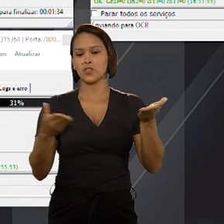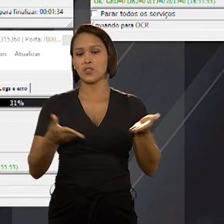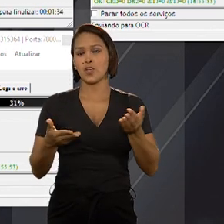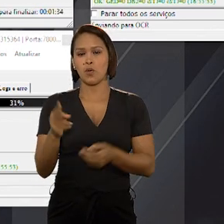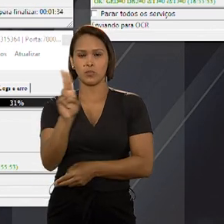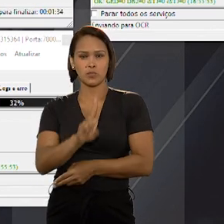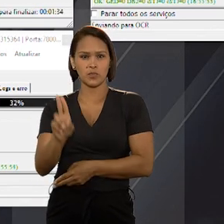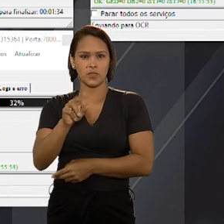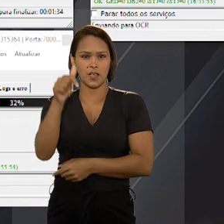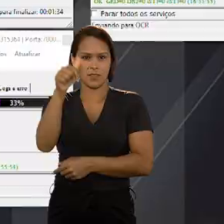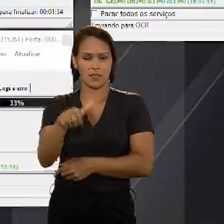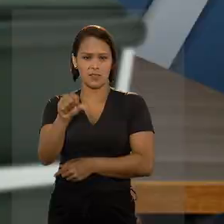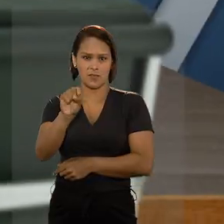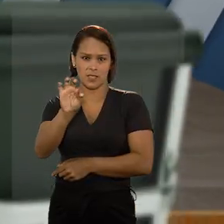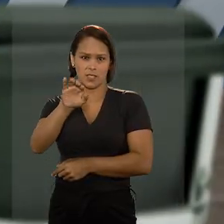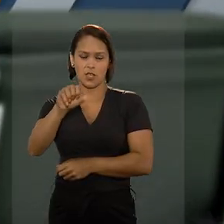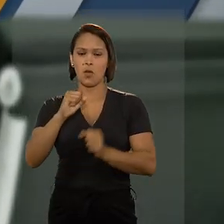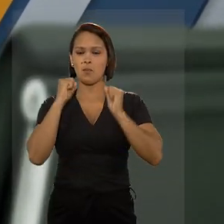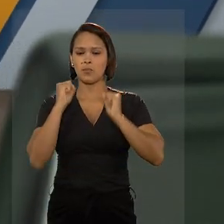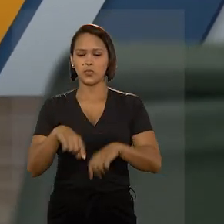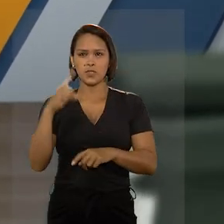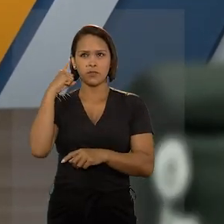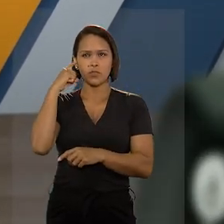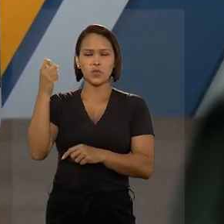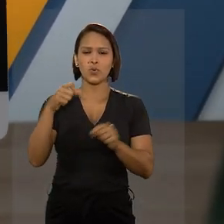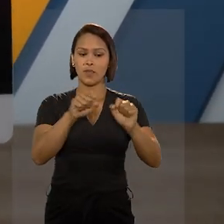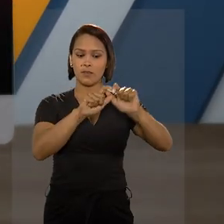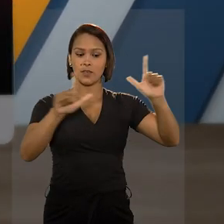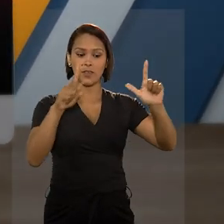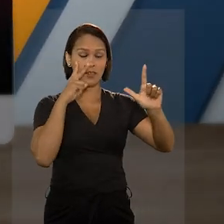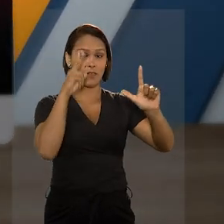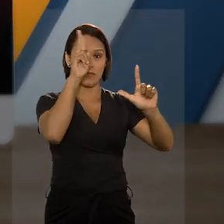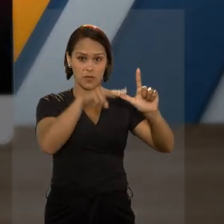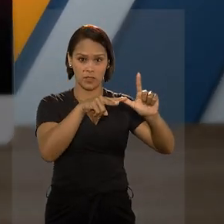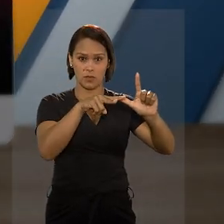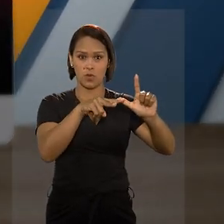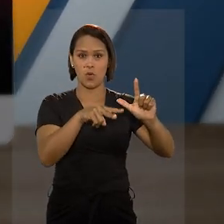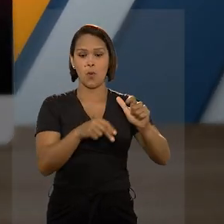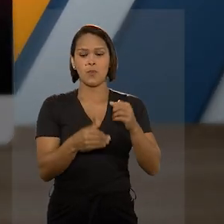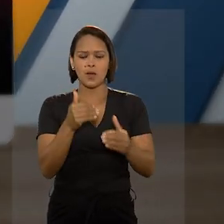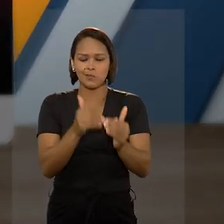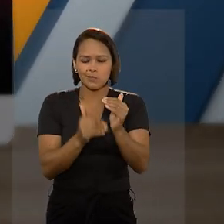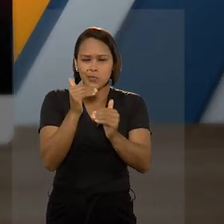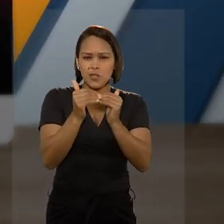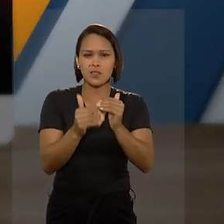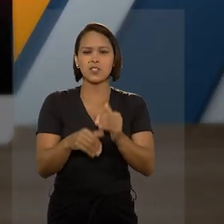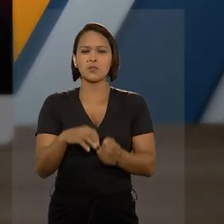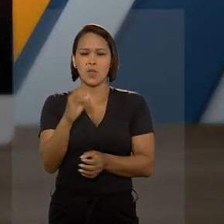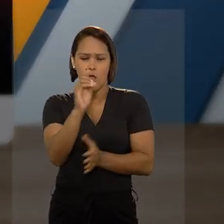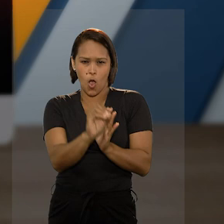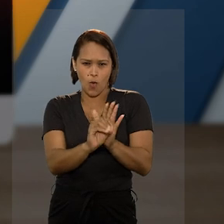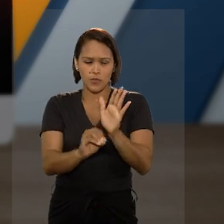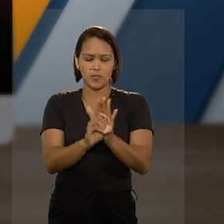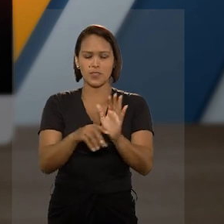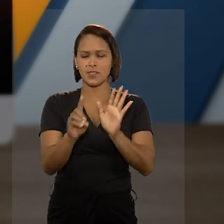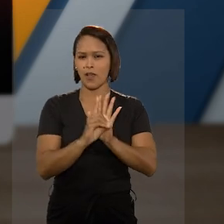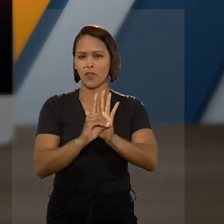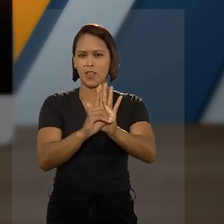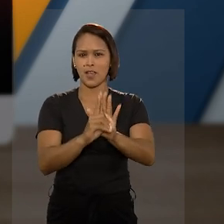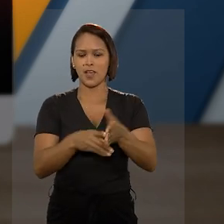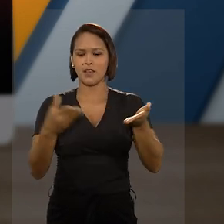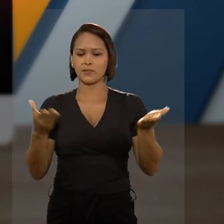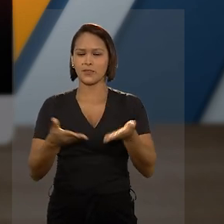utilizado no STJ, é possível escutar o que está na tela. Procedimento oficial consistente em declarar